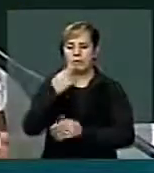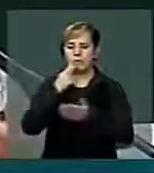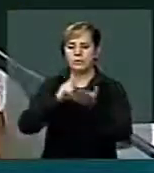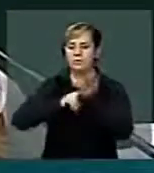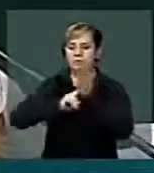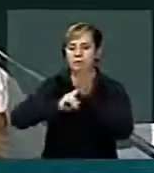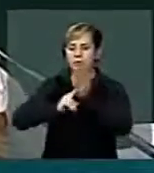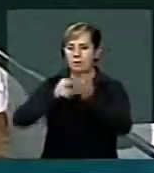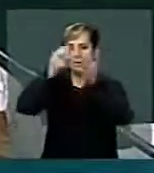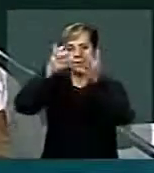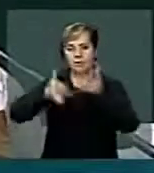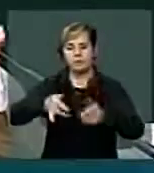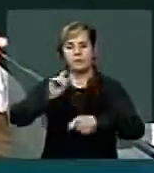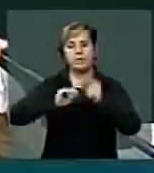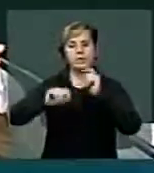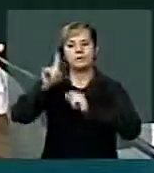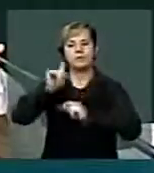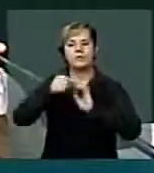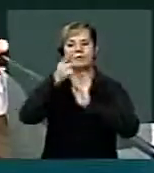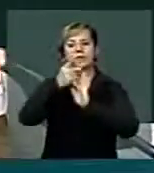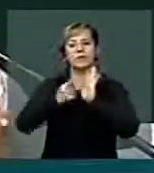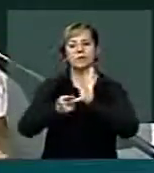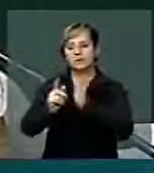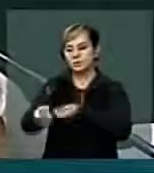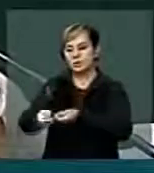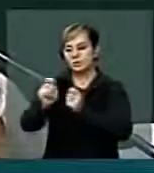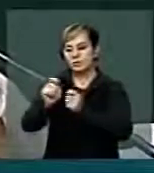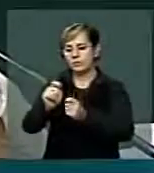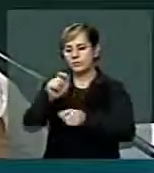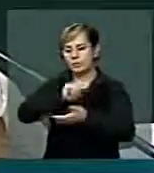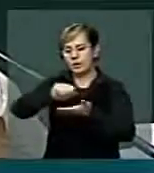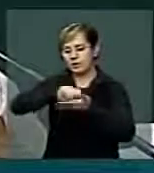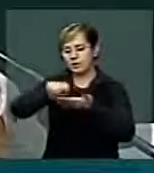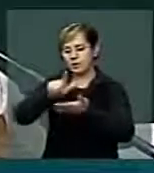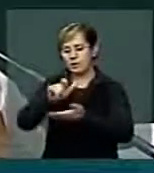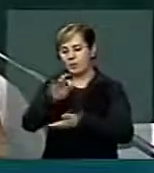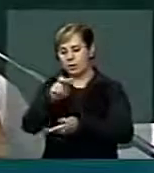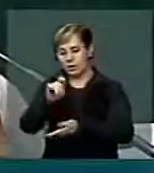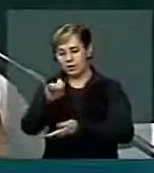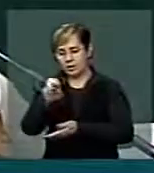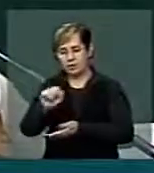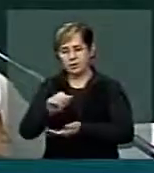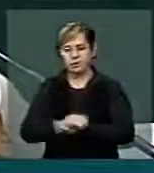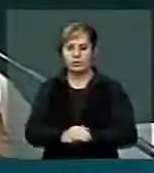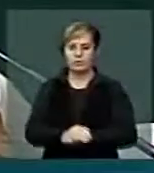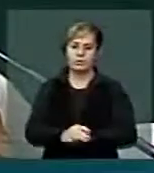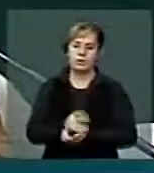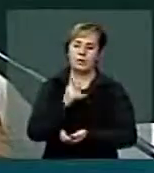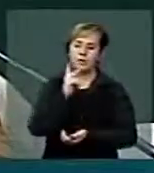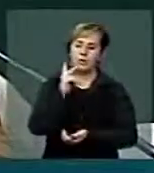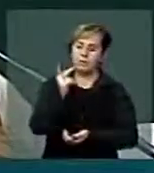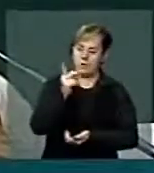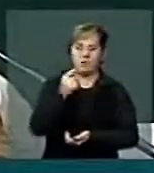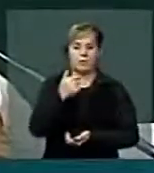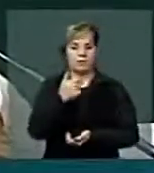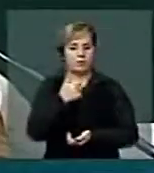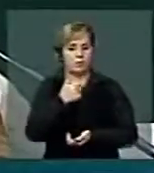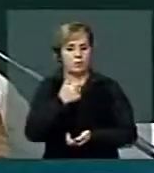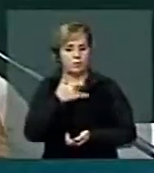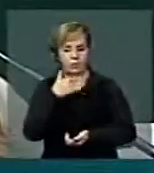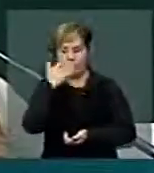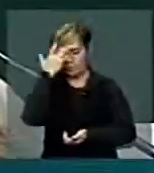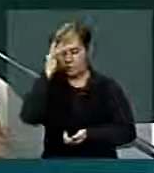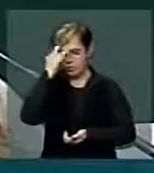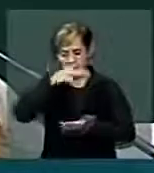Pescando Letras, só para colocar essa importância. Então ele começava a dizer assim, eu sou analfabeto, casei com uma